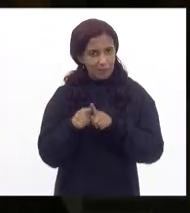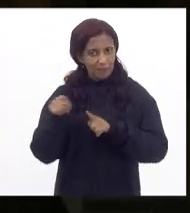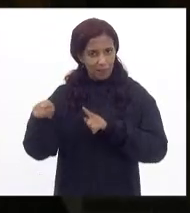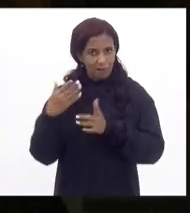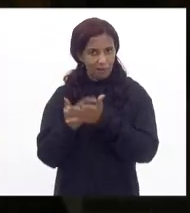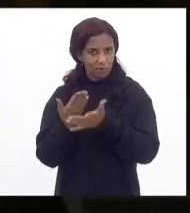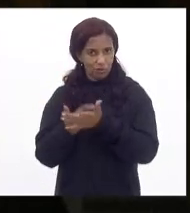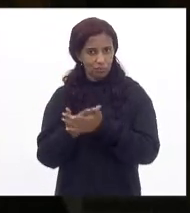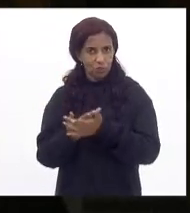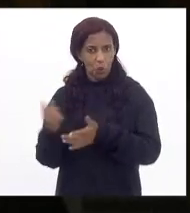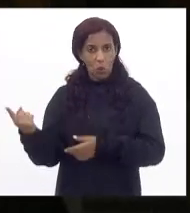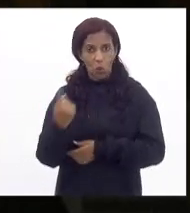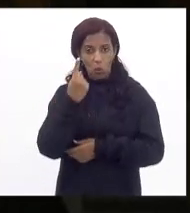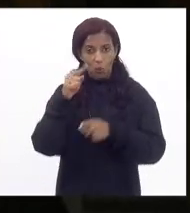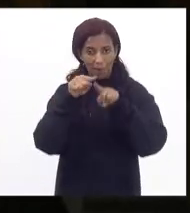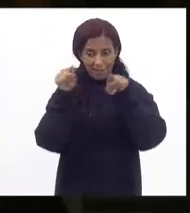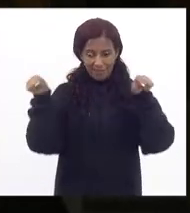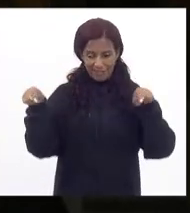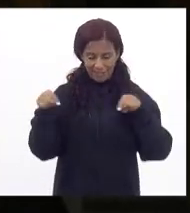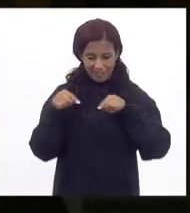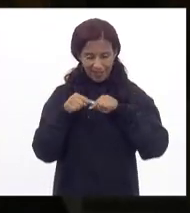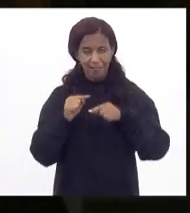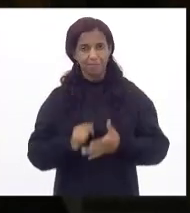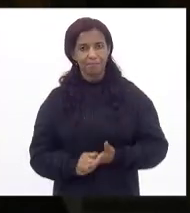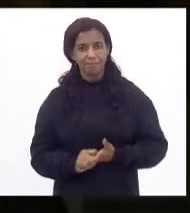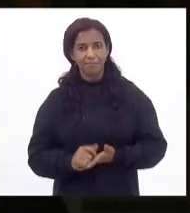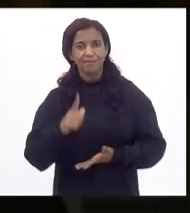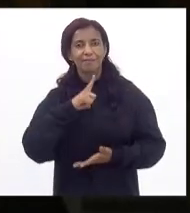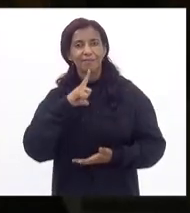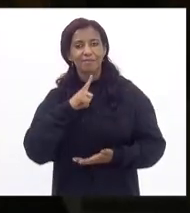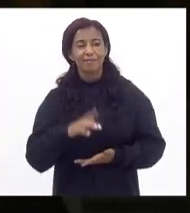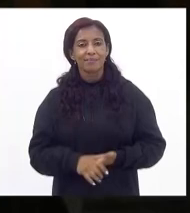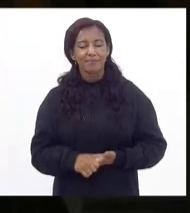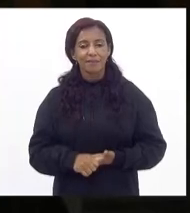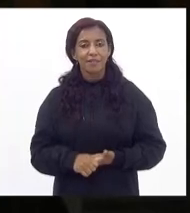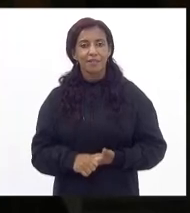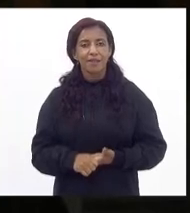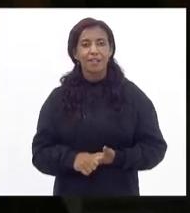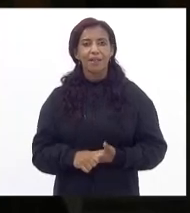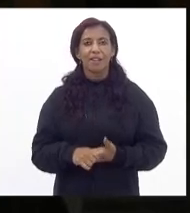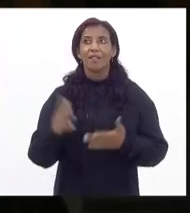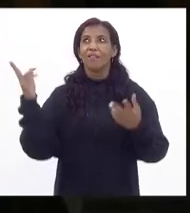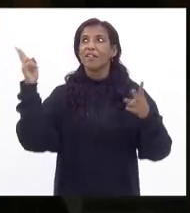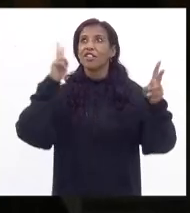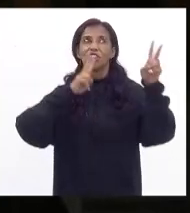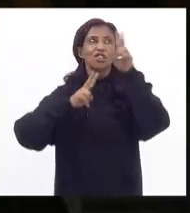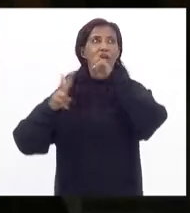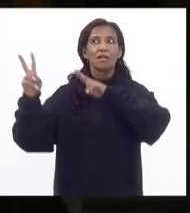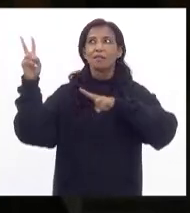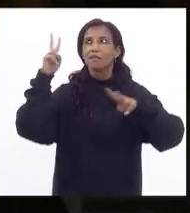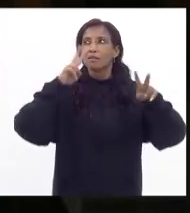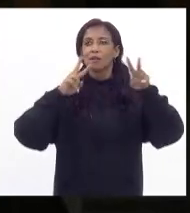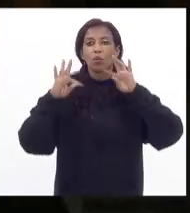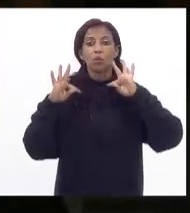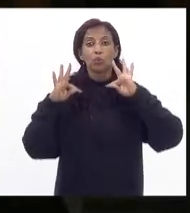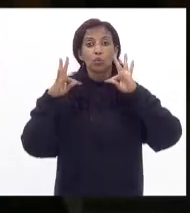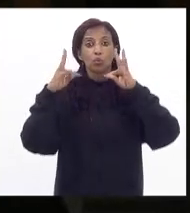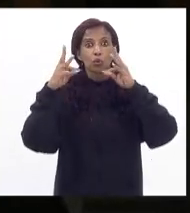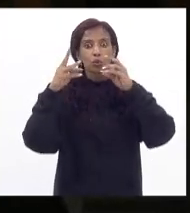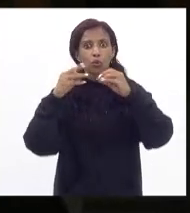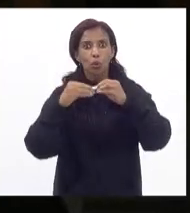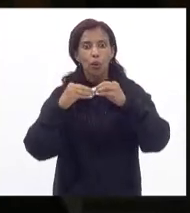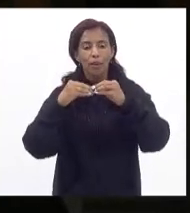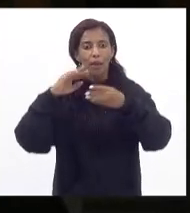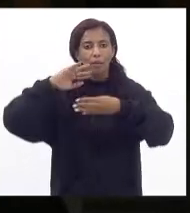escola uma sala de aula sequer que tenha condições de ventilação adequadas todas as salas de aula tem